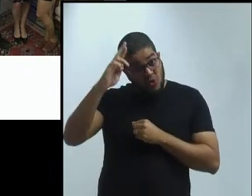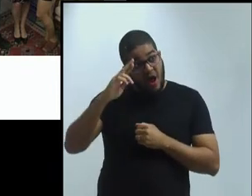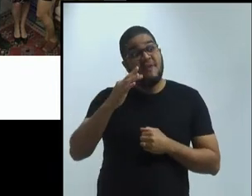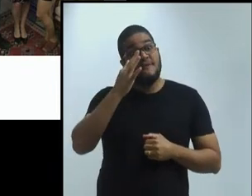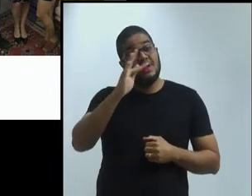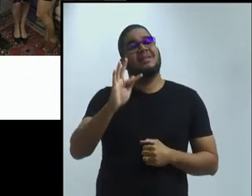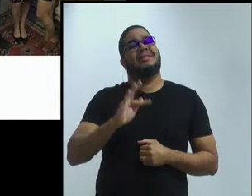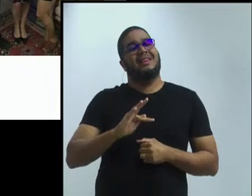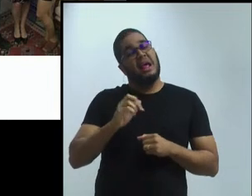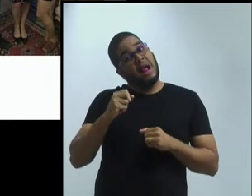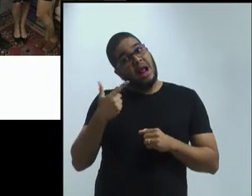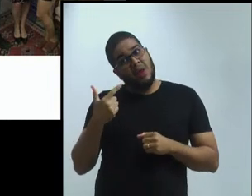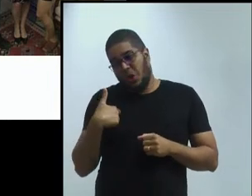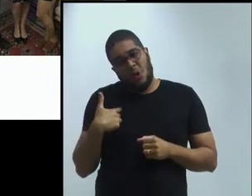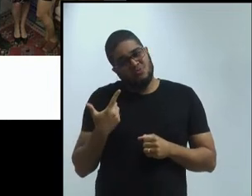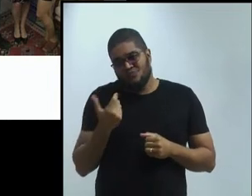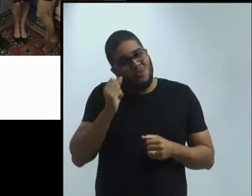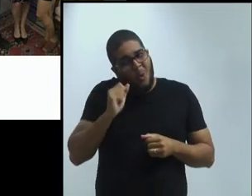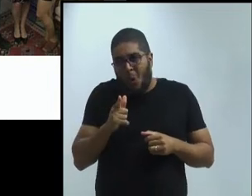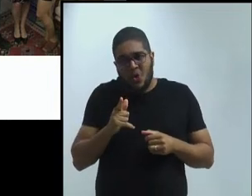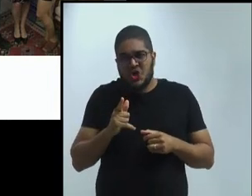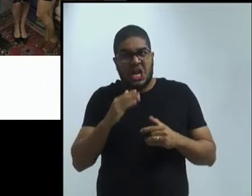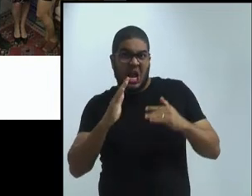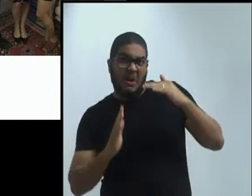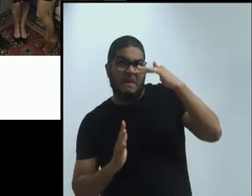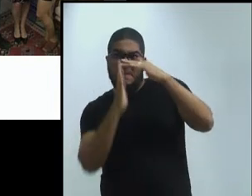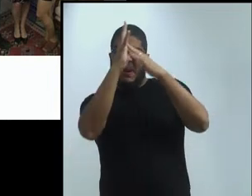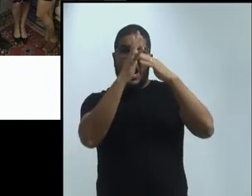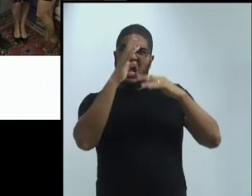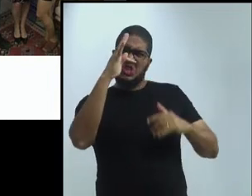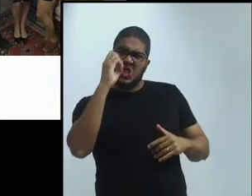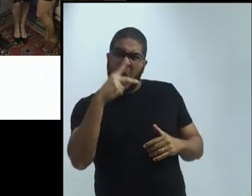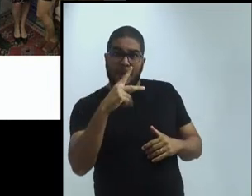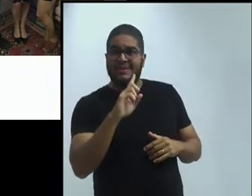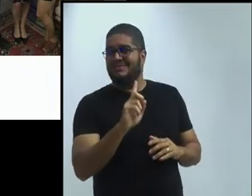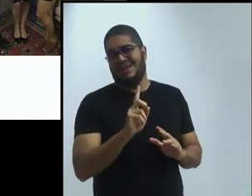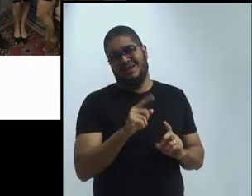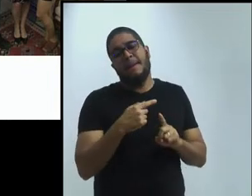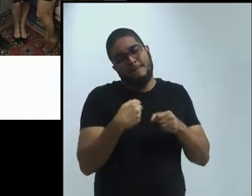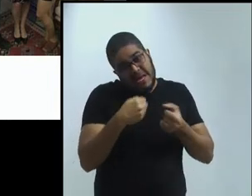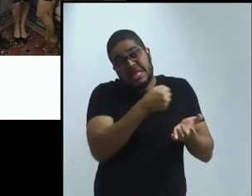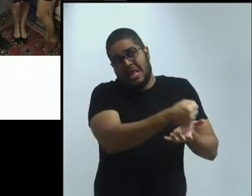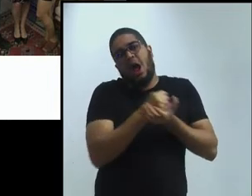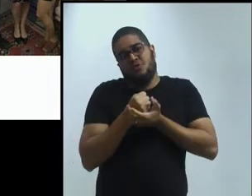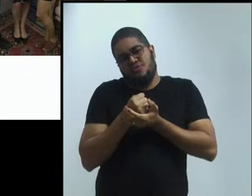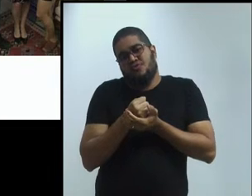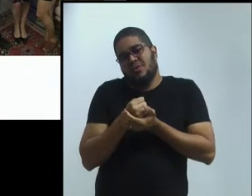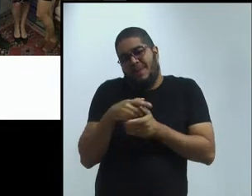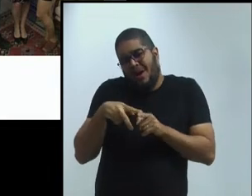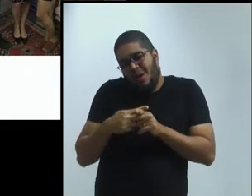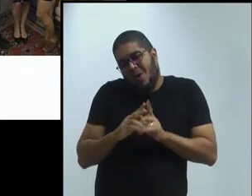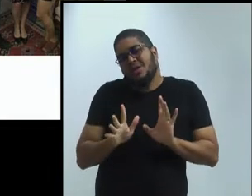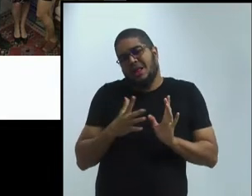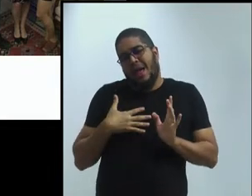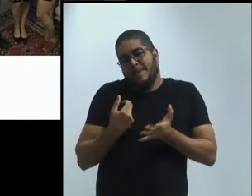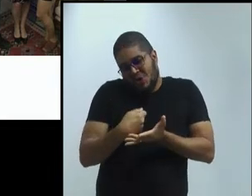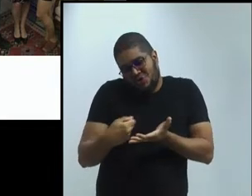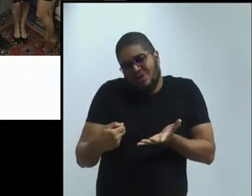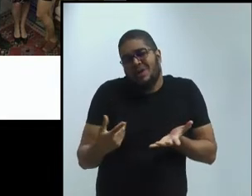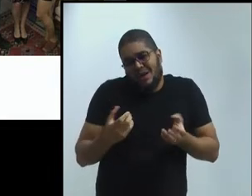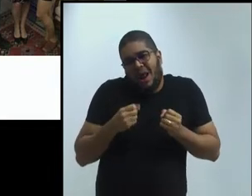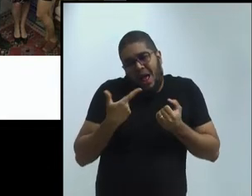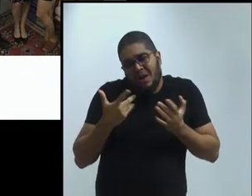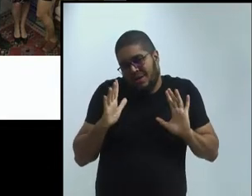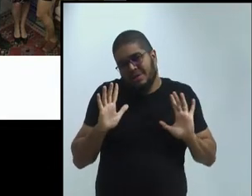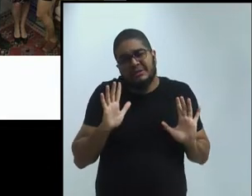Fui convidada, depois, para a Universidade de Leipzig, na Alemanha, como professora convidada para falar sobre estratégias